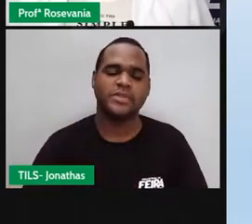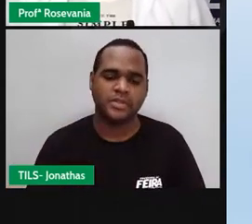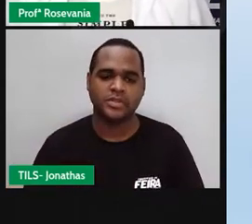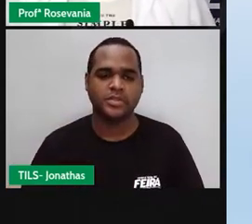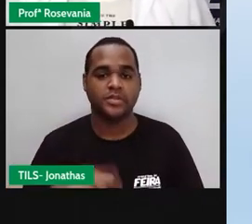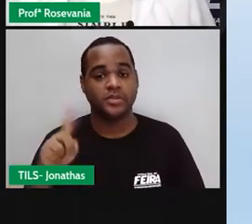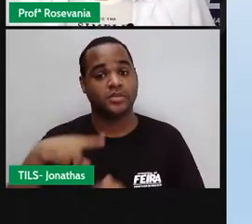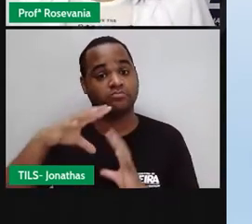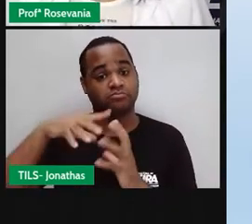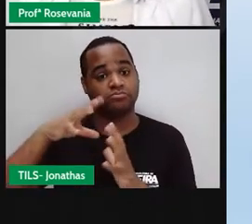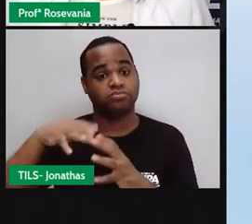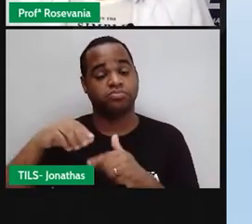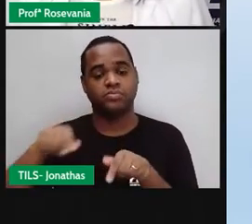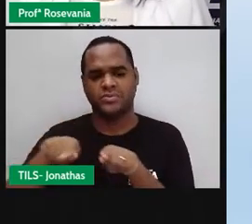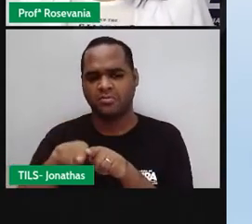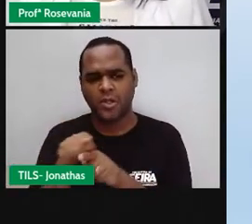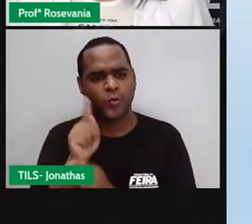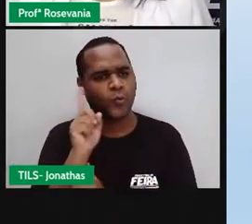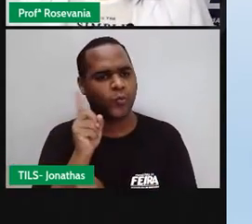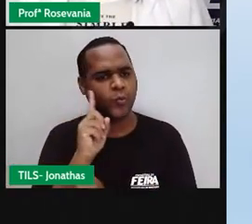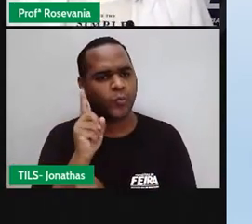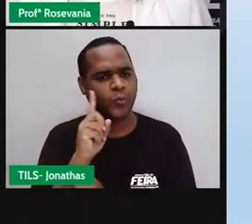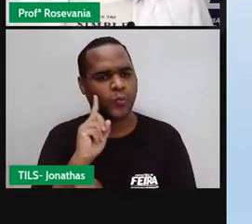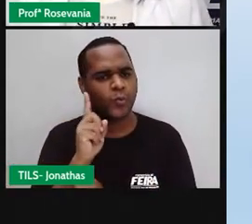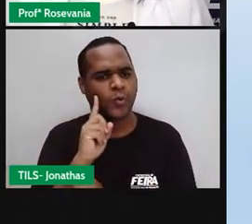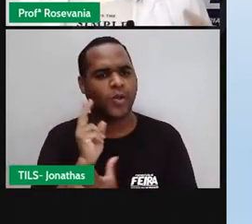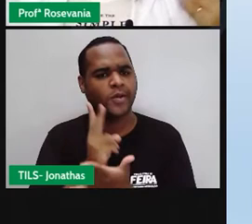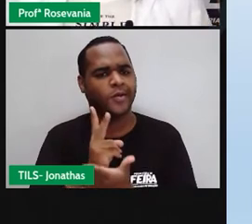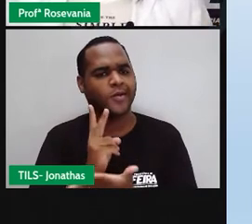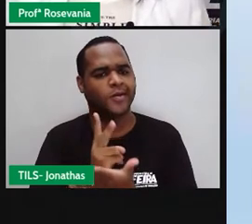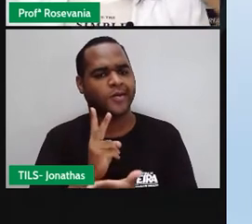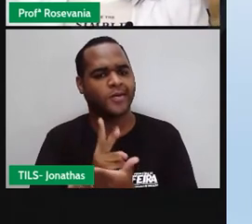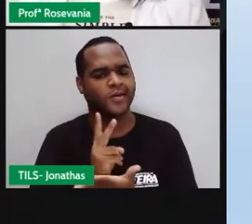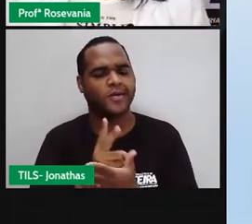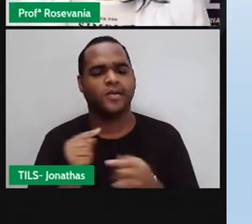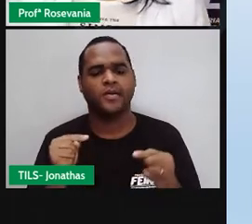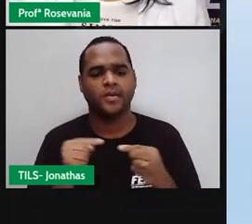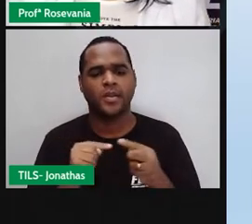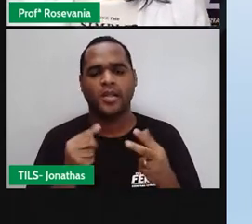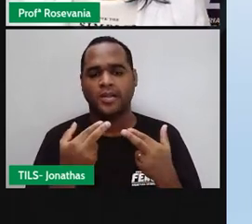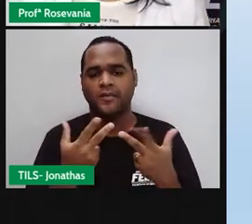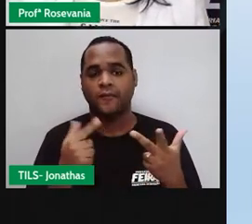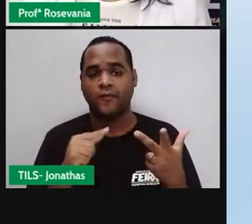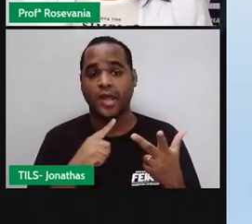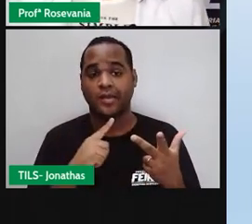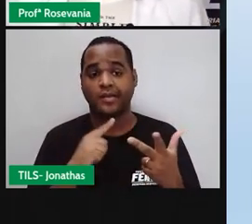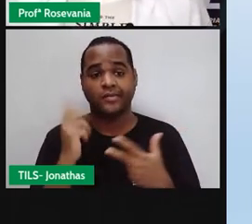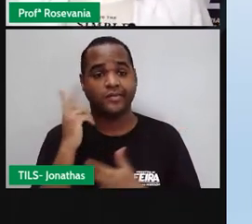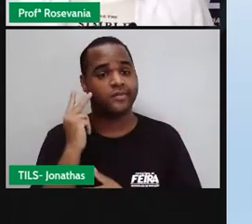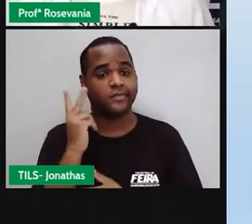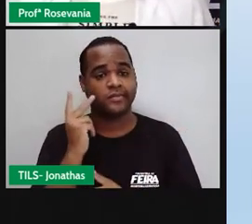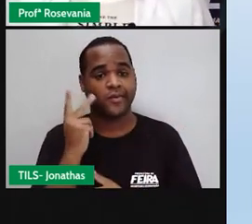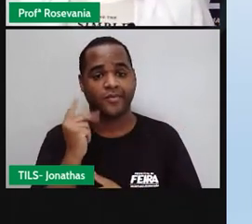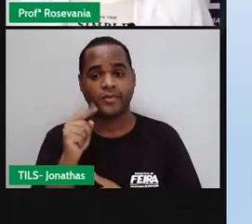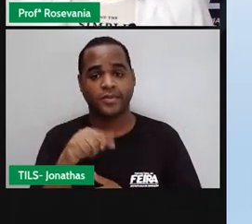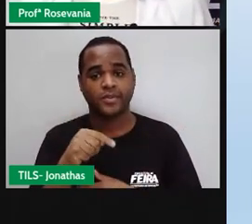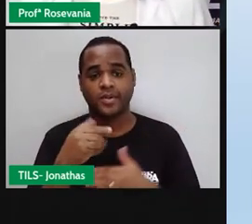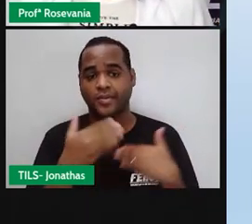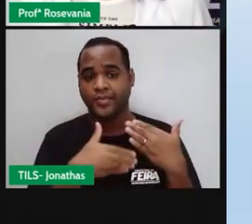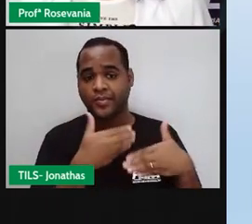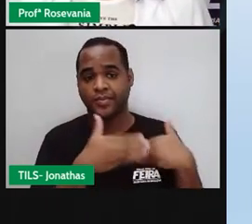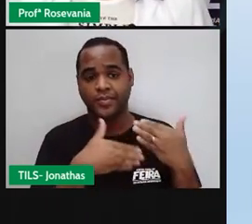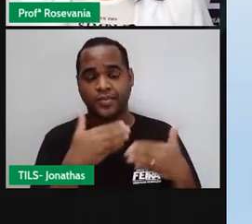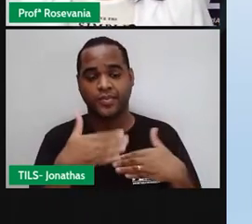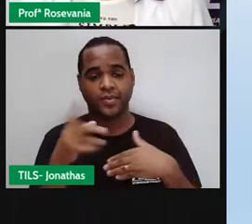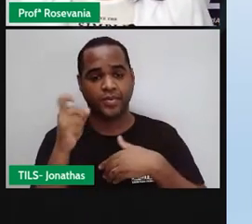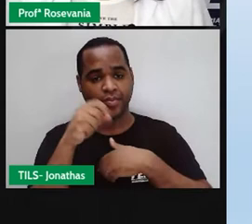o nosso planeta que está recebendo diariamente isso aí, junto com os gases que a gente já recebe naturalmente, né, do próprio processo do efeito